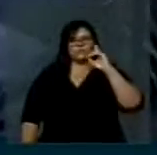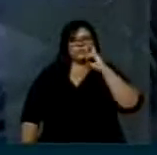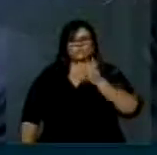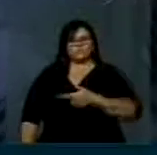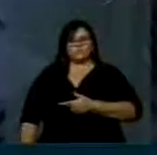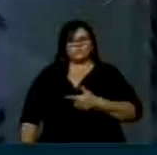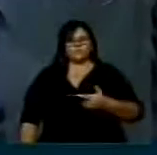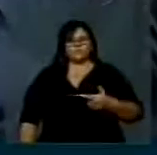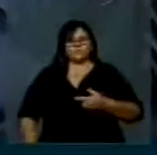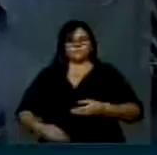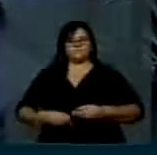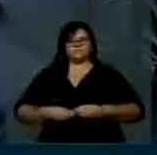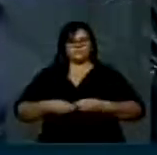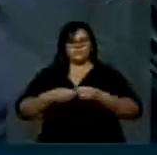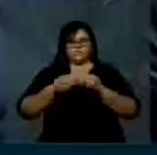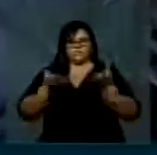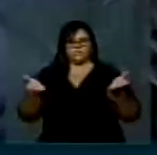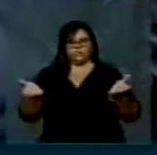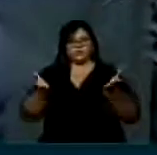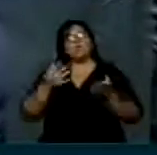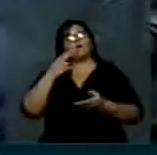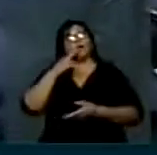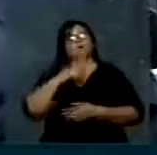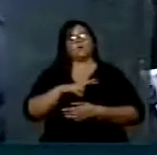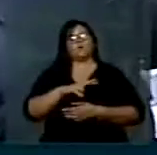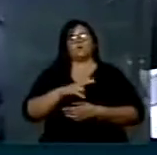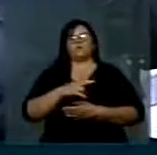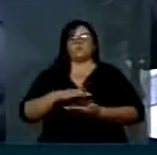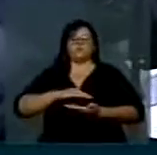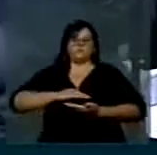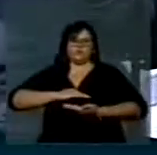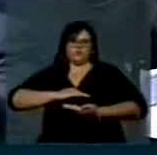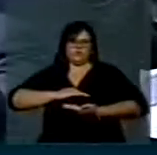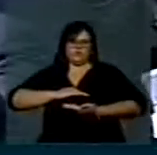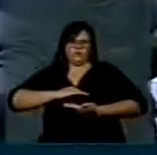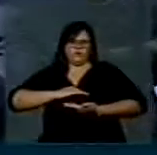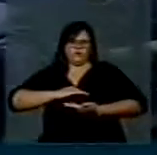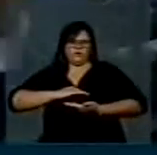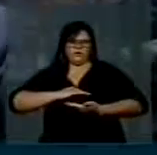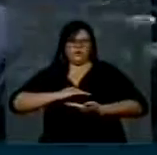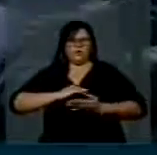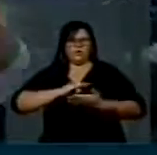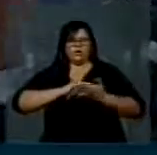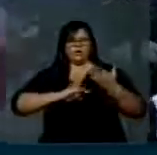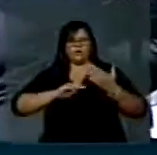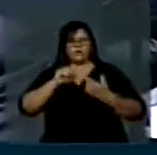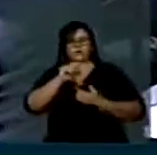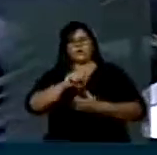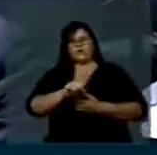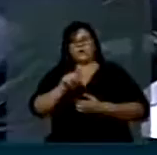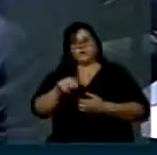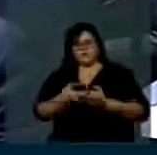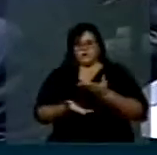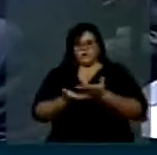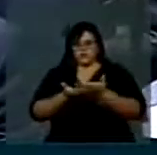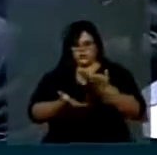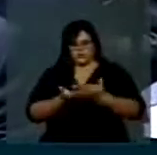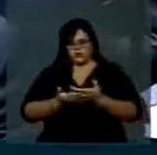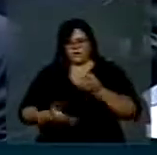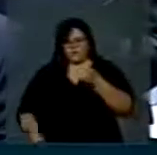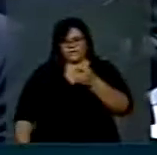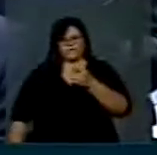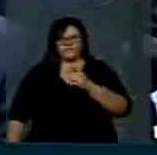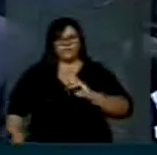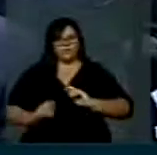outubro. Veja a V. Exª o tamanho desse parecer. um estudo, evidentemente, que V. Exª